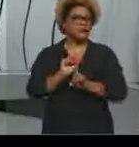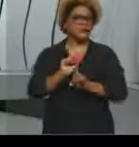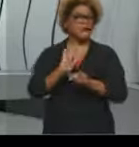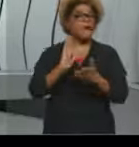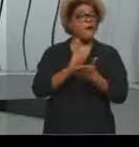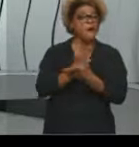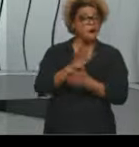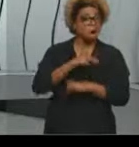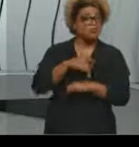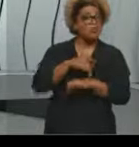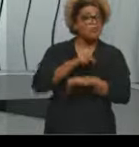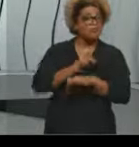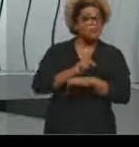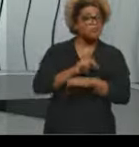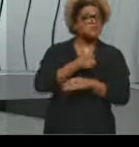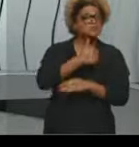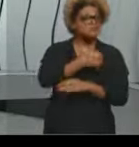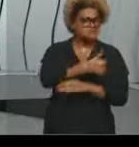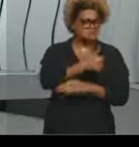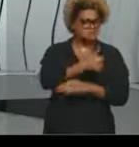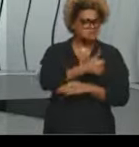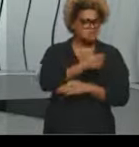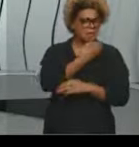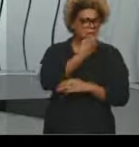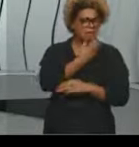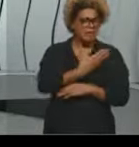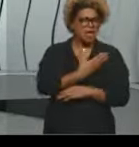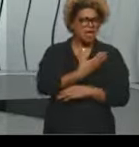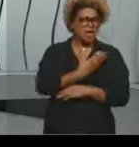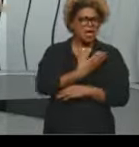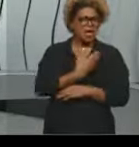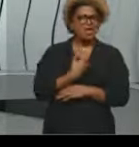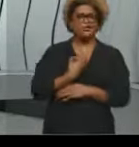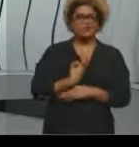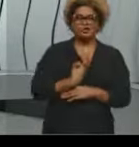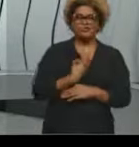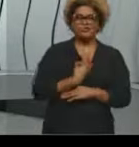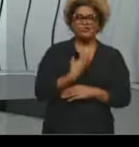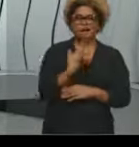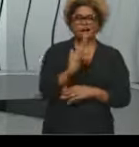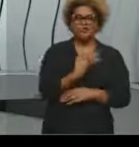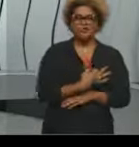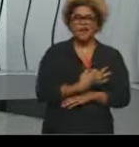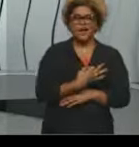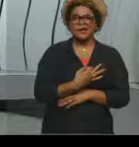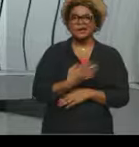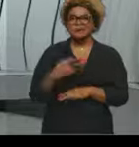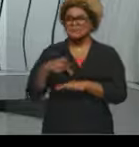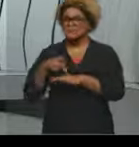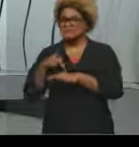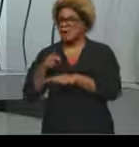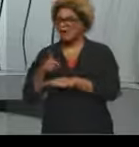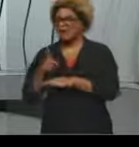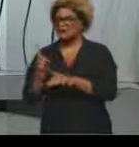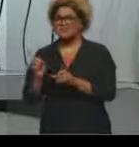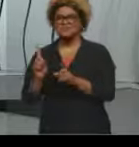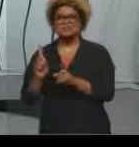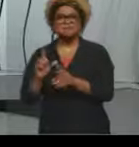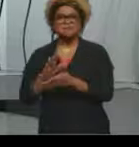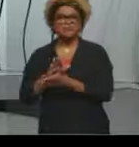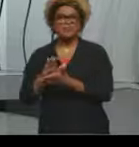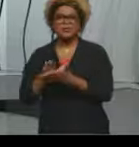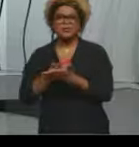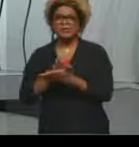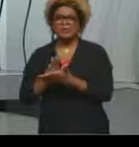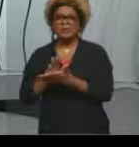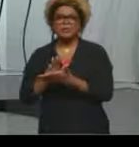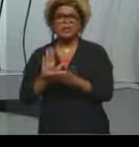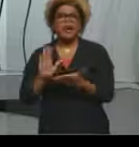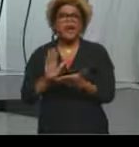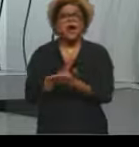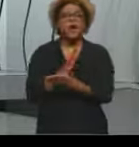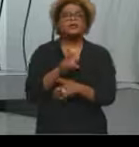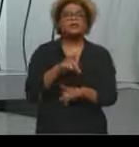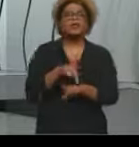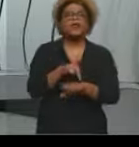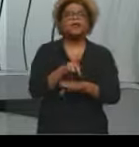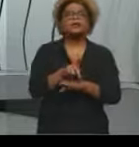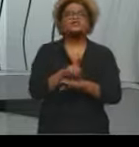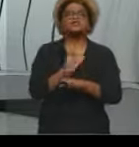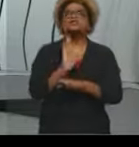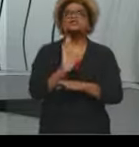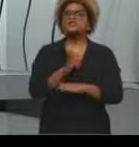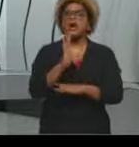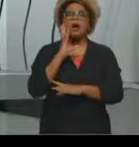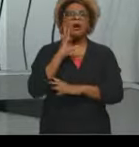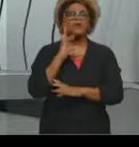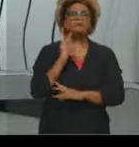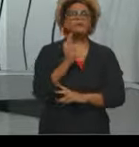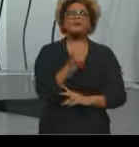bem o Estado de Bem-Estar Social, a gente tem país em que não funciona, a gente tem país que está consolidado, a gente tem país como o